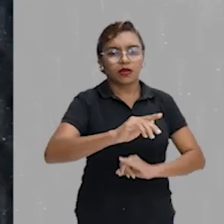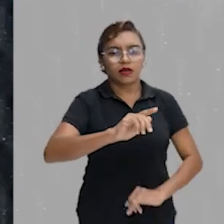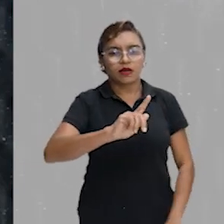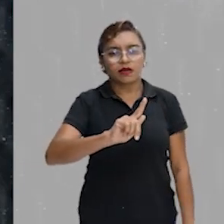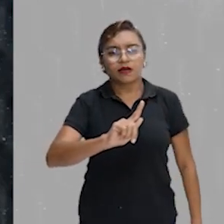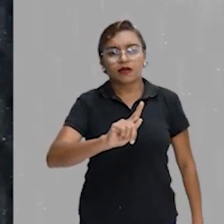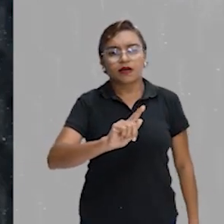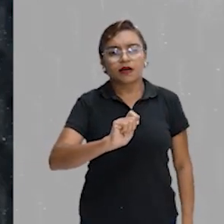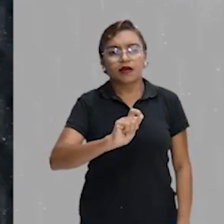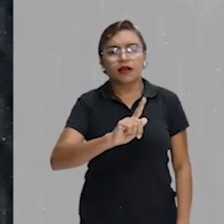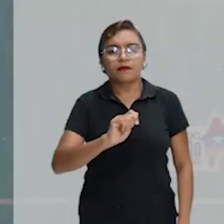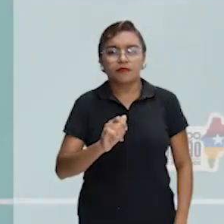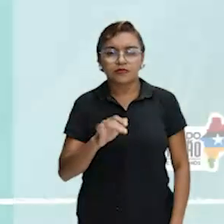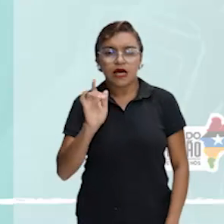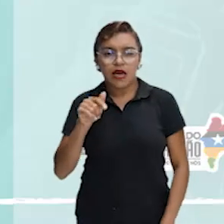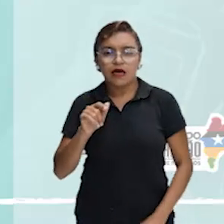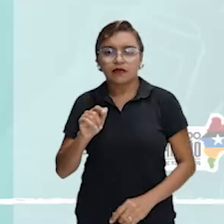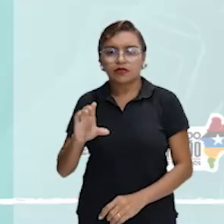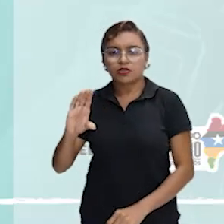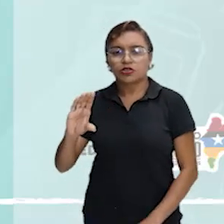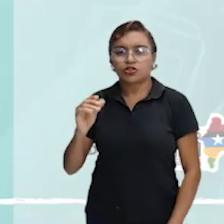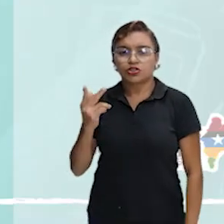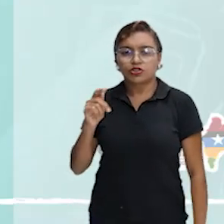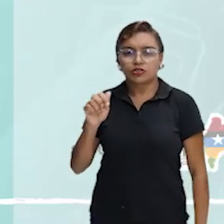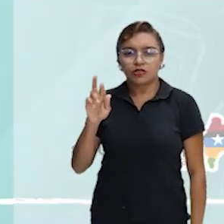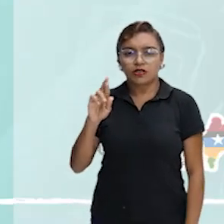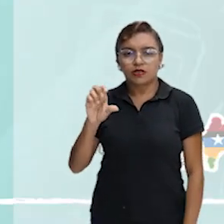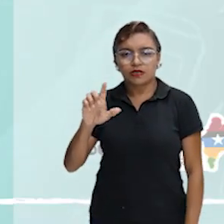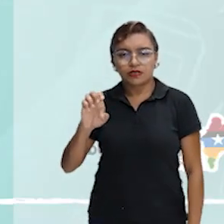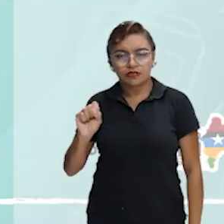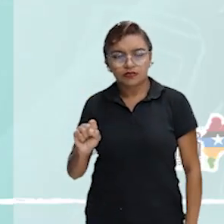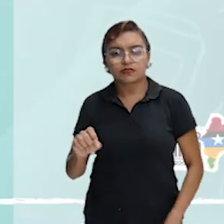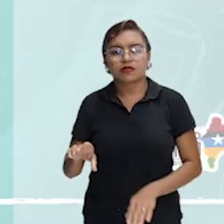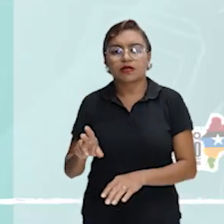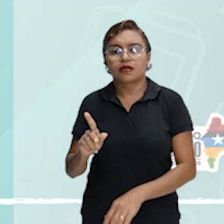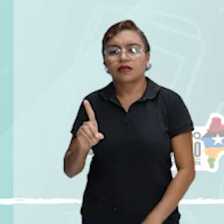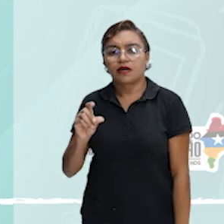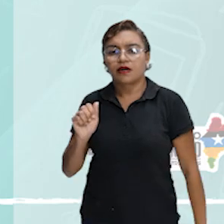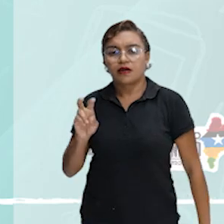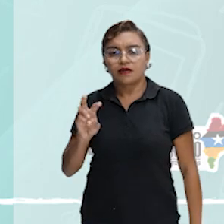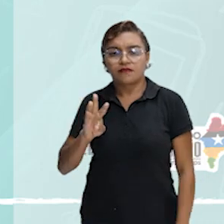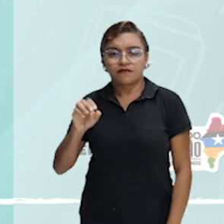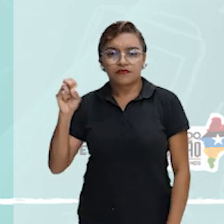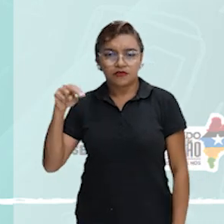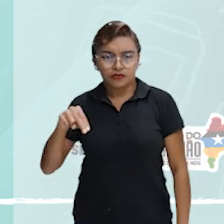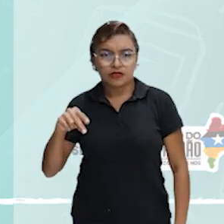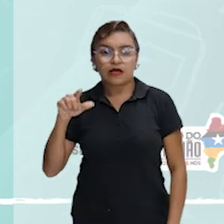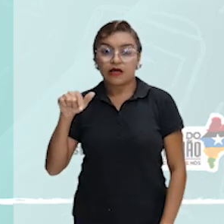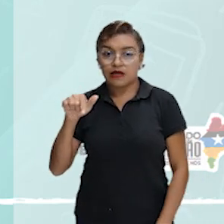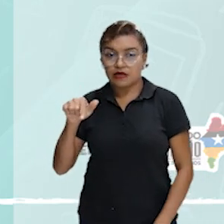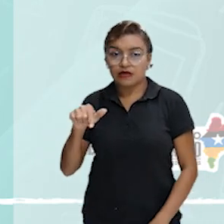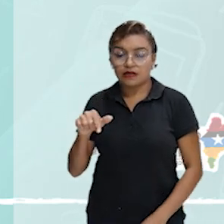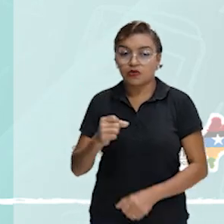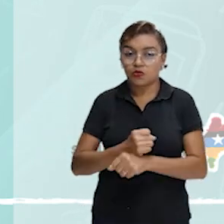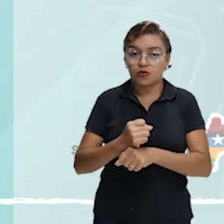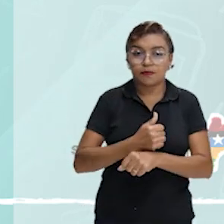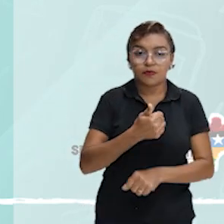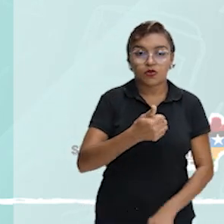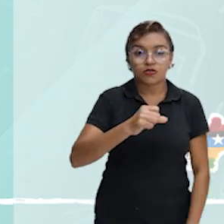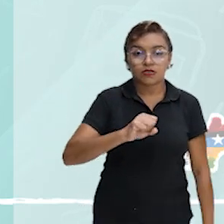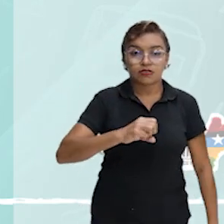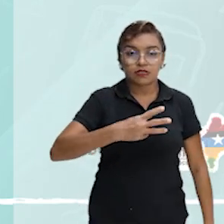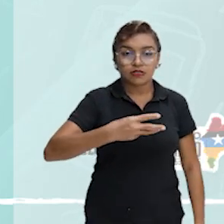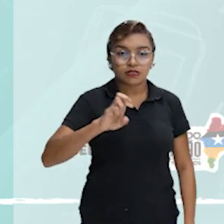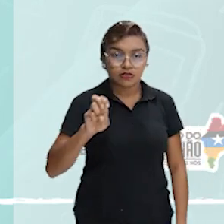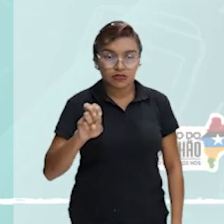de Charles Darwin, tá? Isso porque em 1835, o naturalista chamado